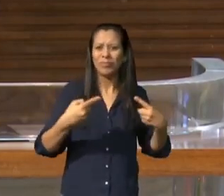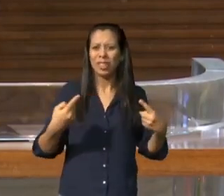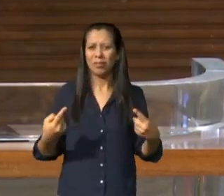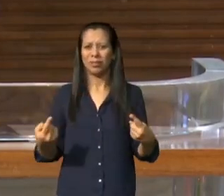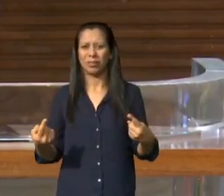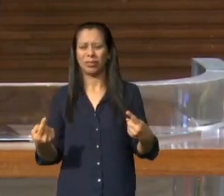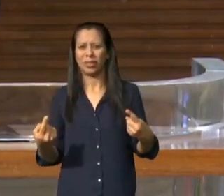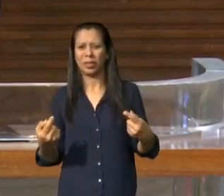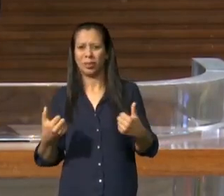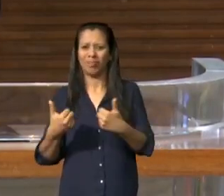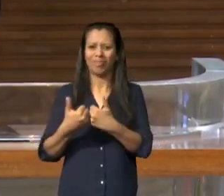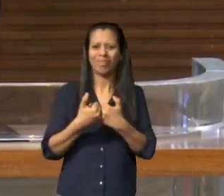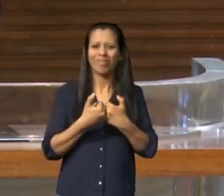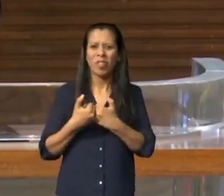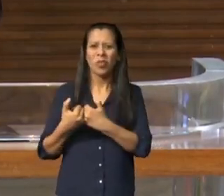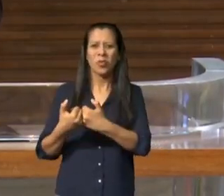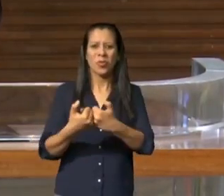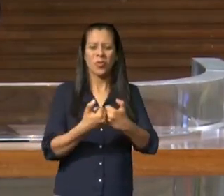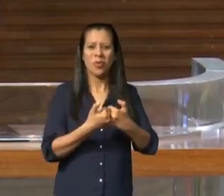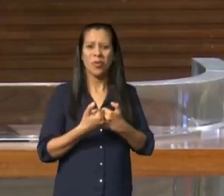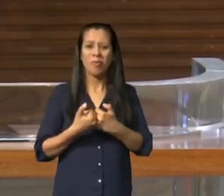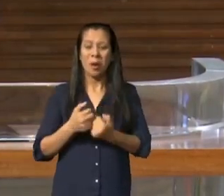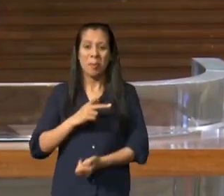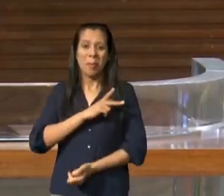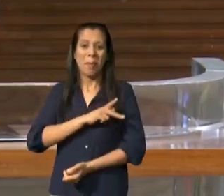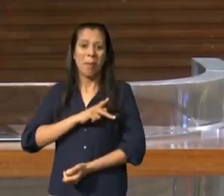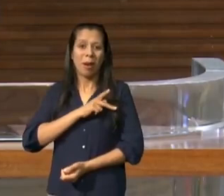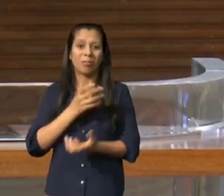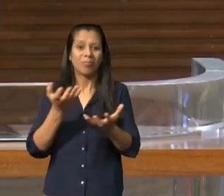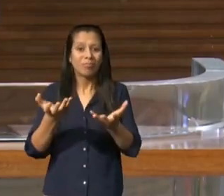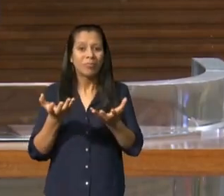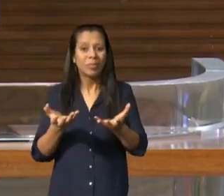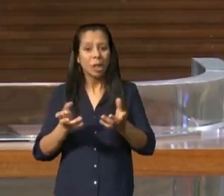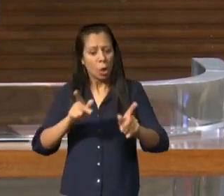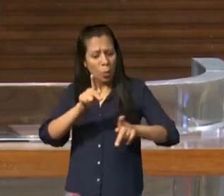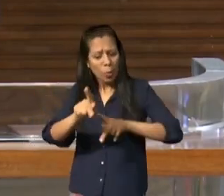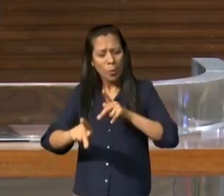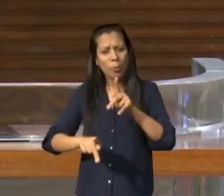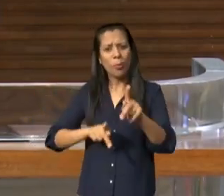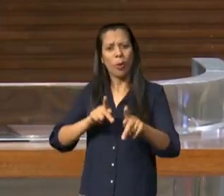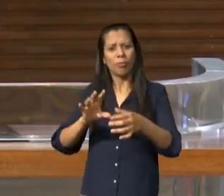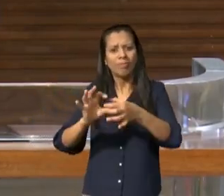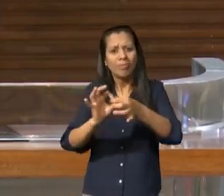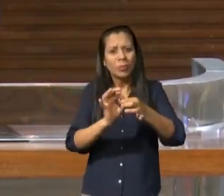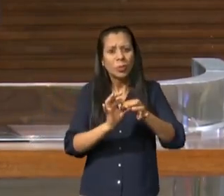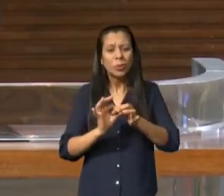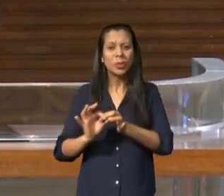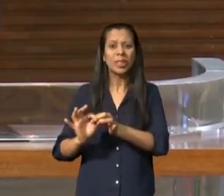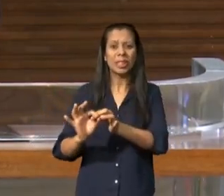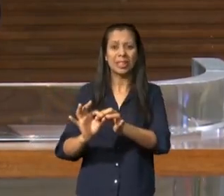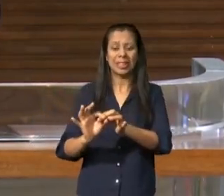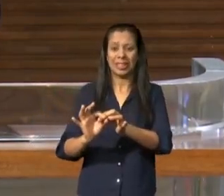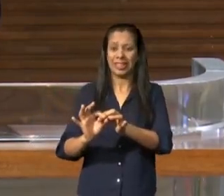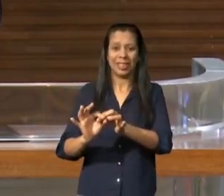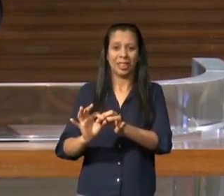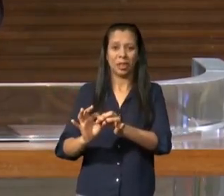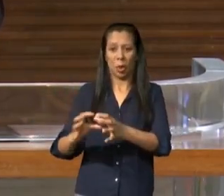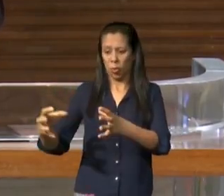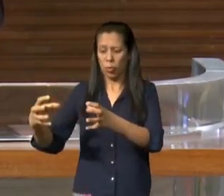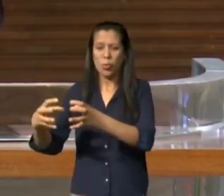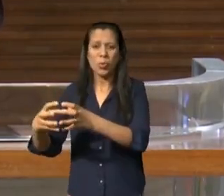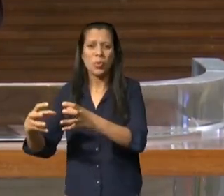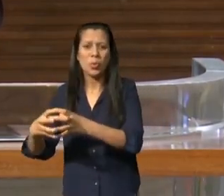através do evangelho unir essas pessoas pessoas arraigadas com suas culturas, com seus